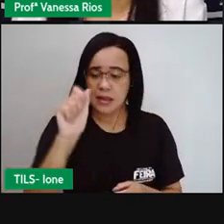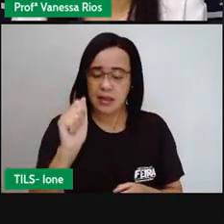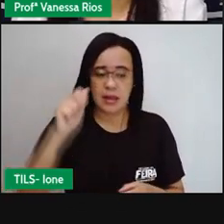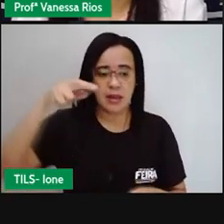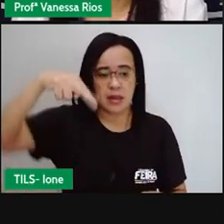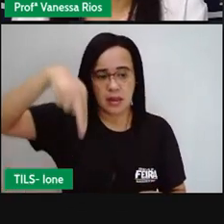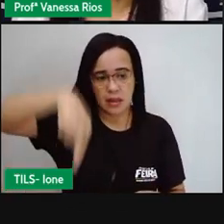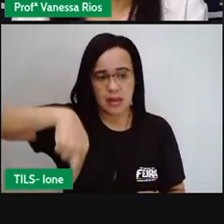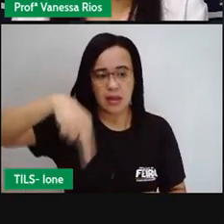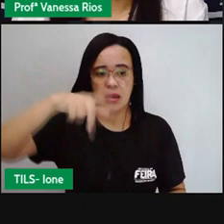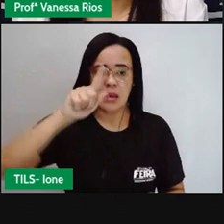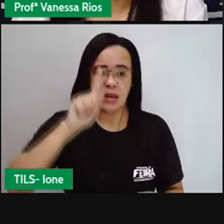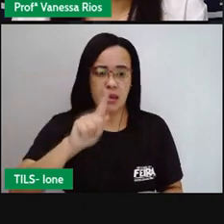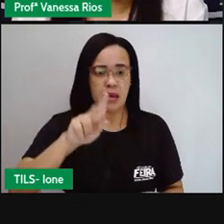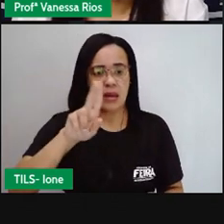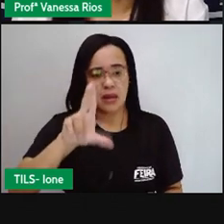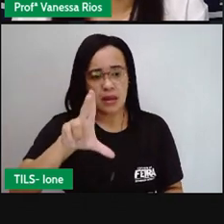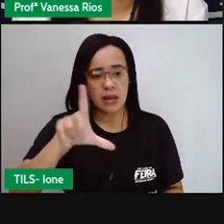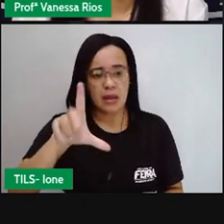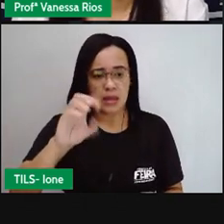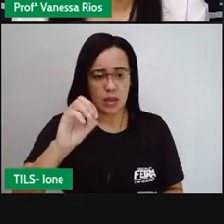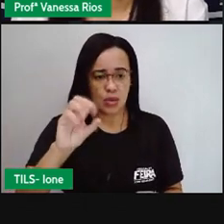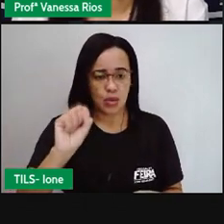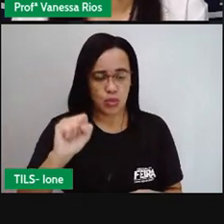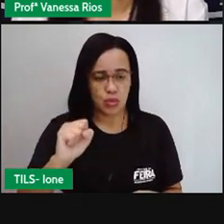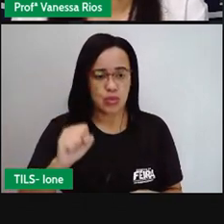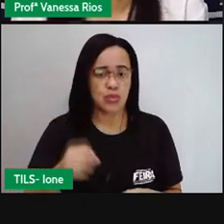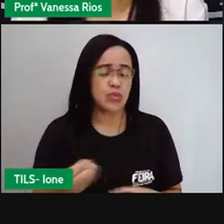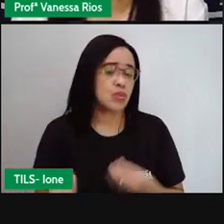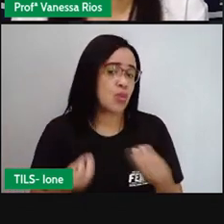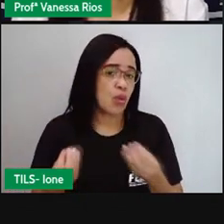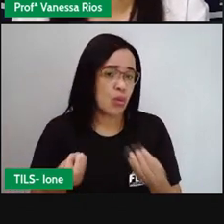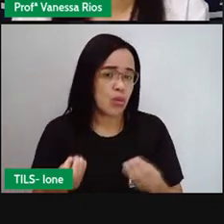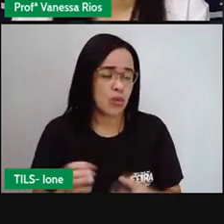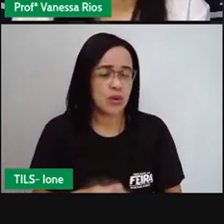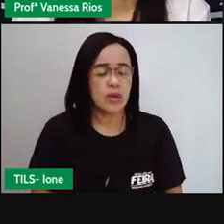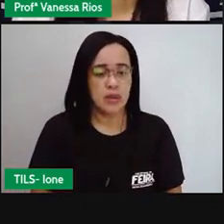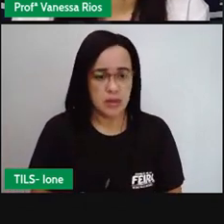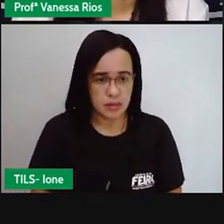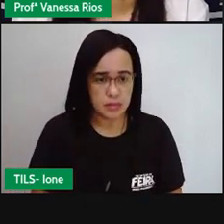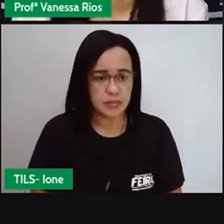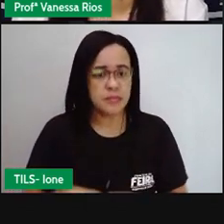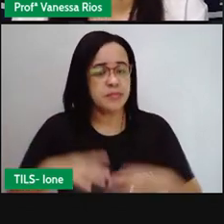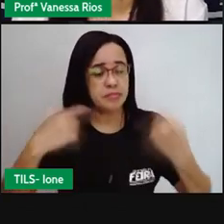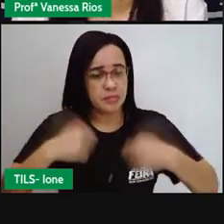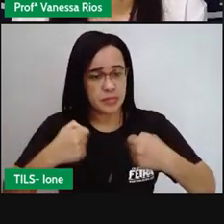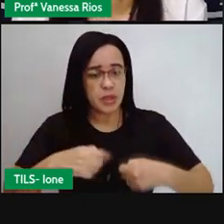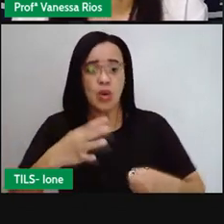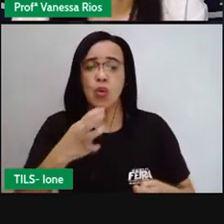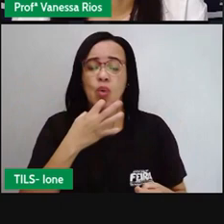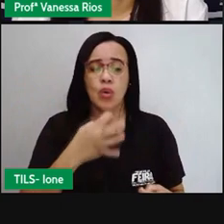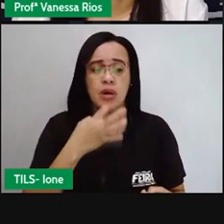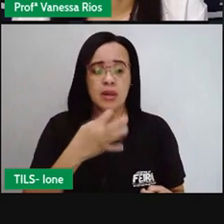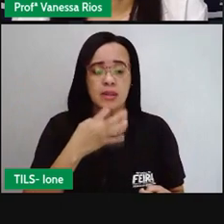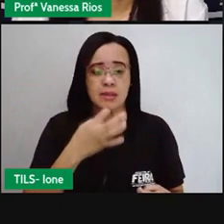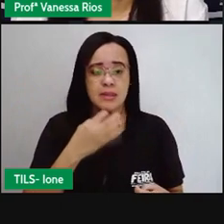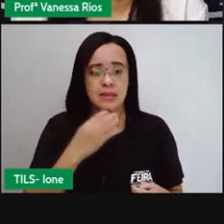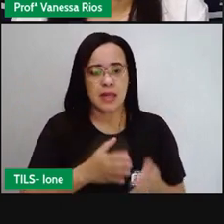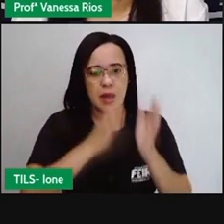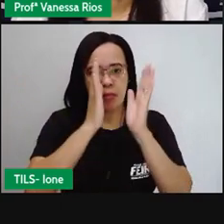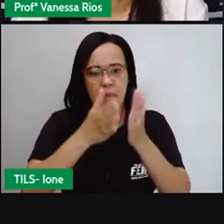objetos à sua volta, os ângulos, você deve conhecer um pouco mais sobre sua classificação.